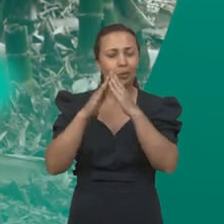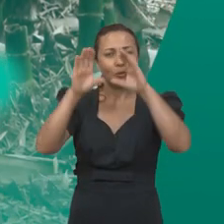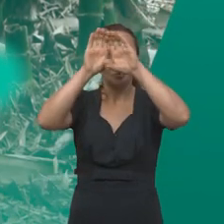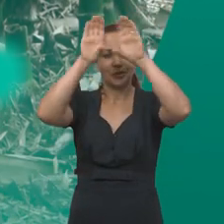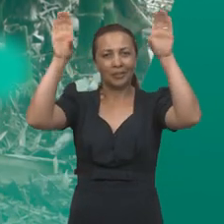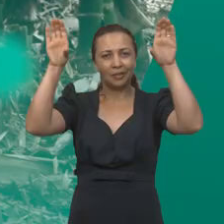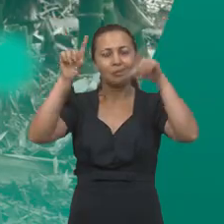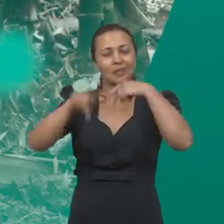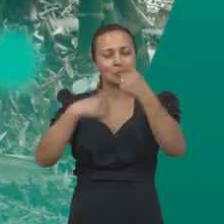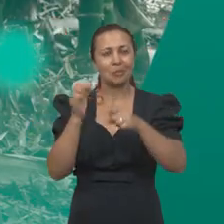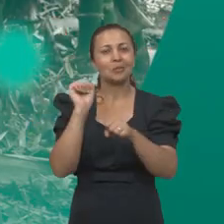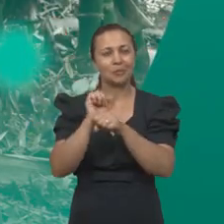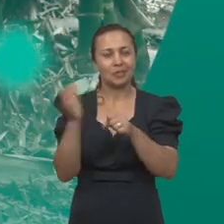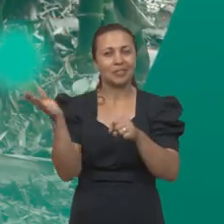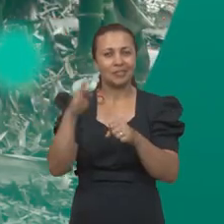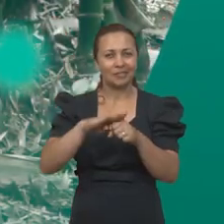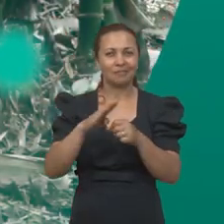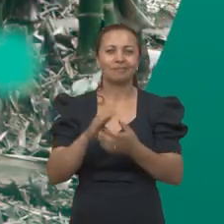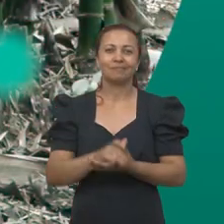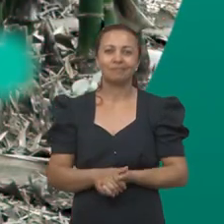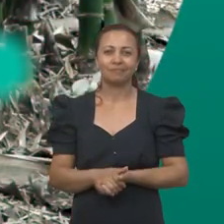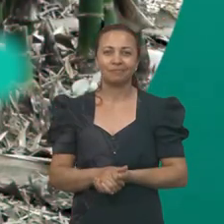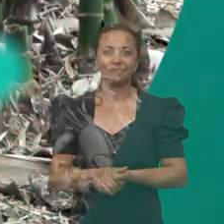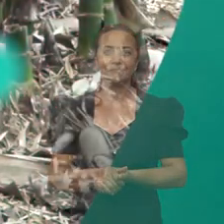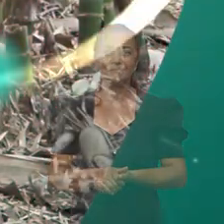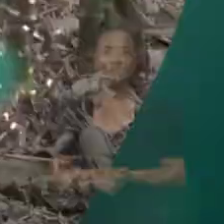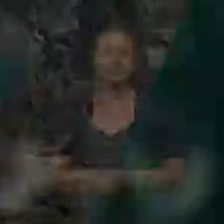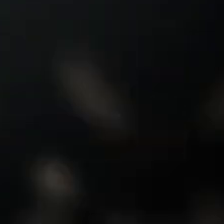cosmologia. É depois do intervalo, a gente volta já já.